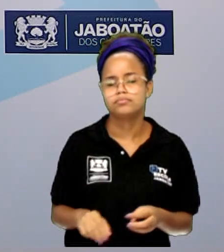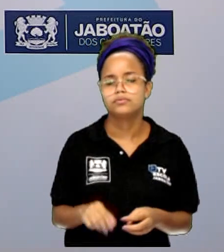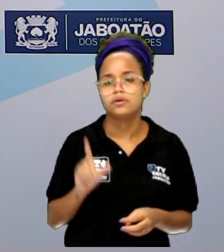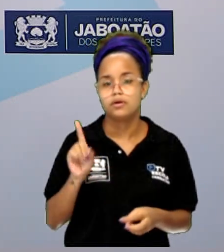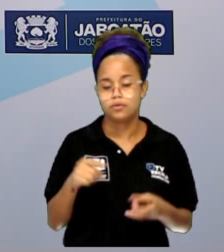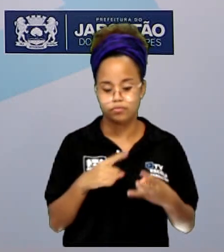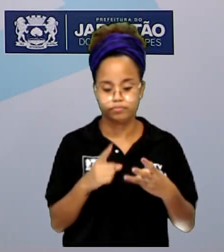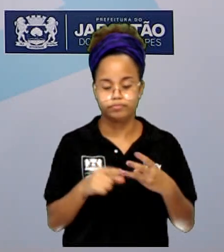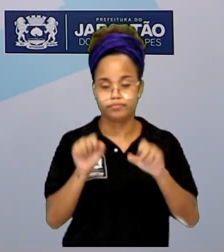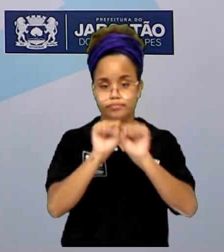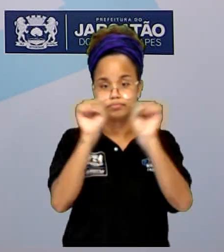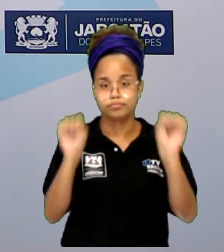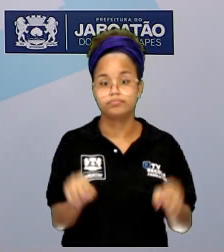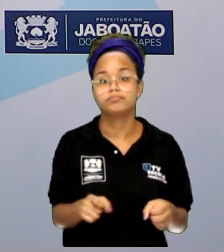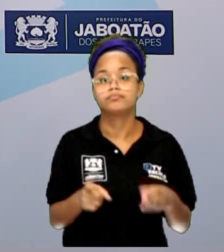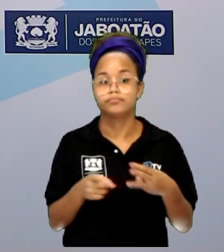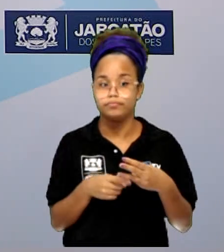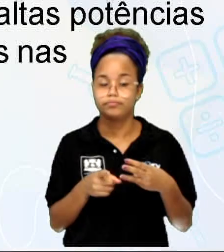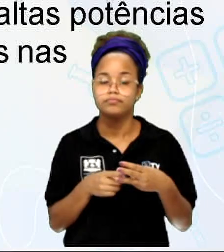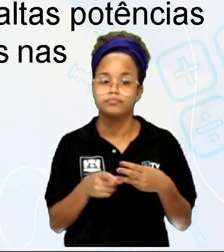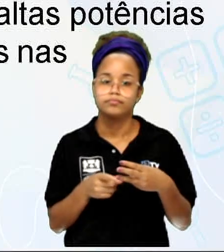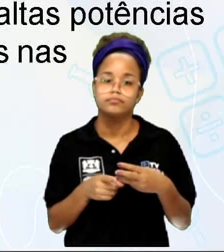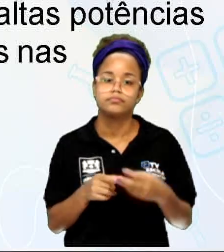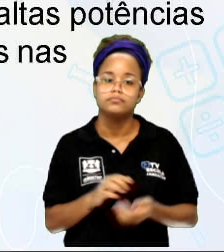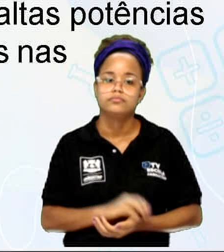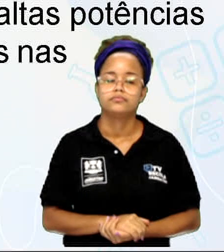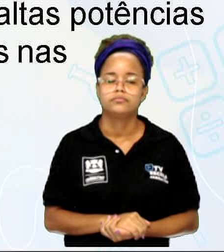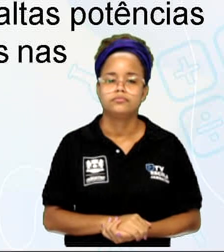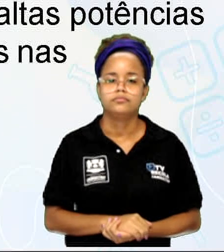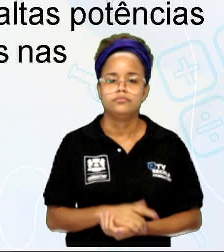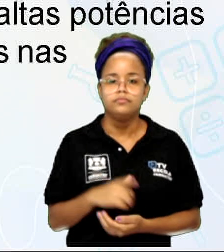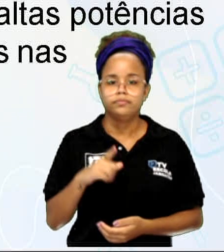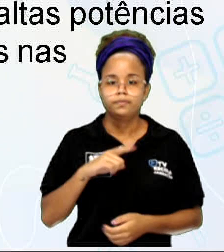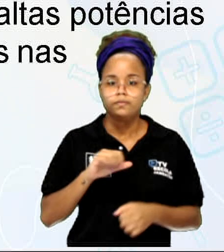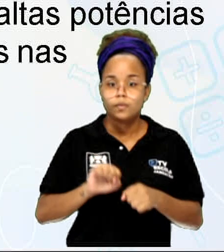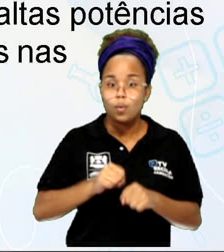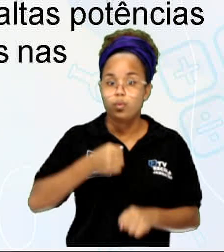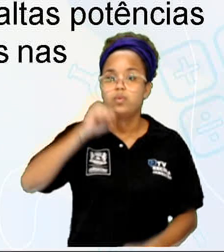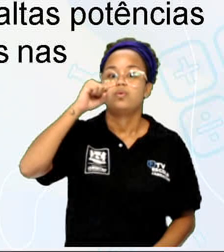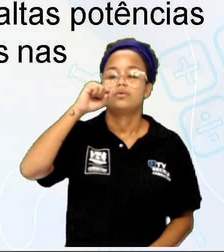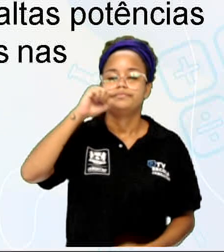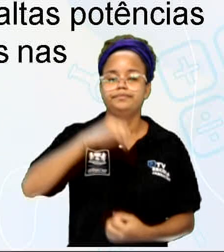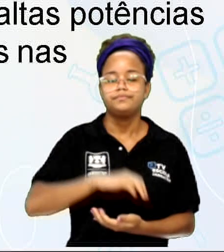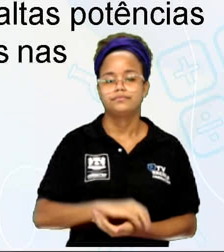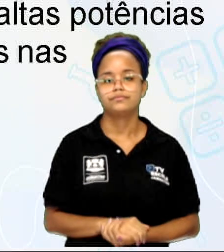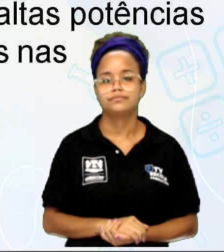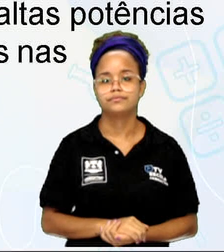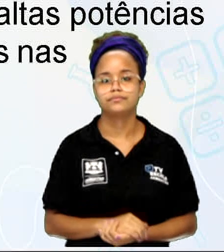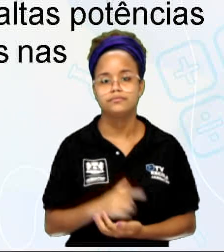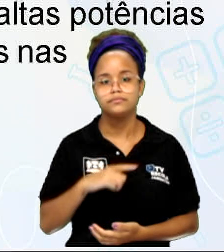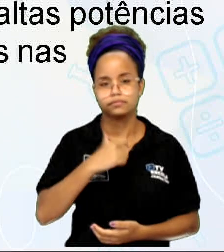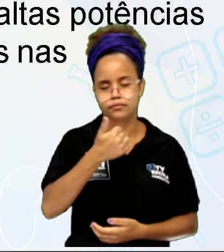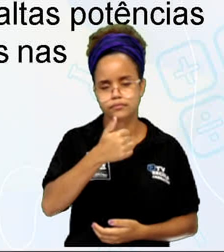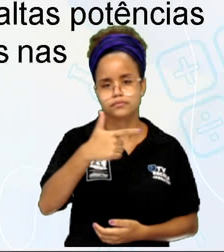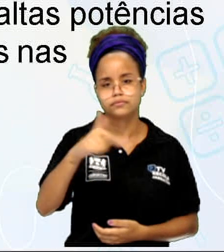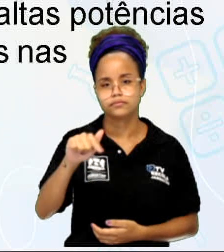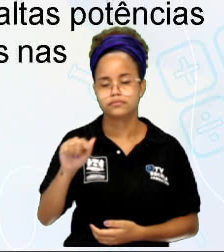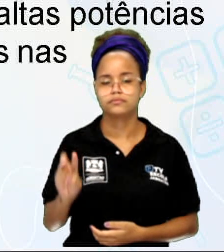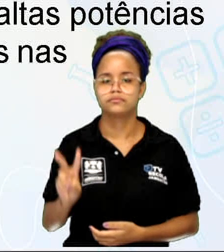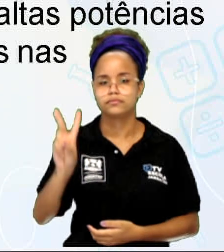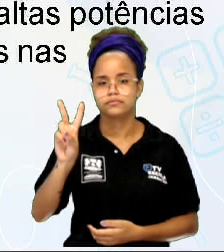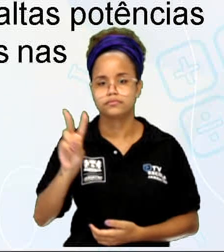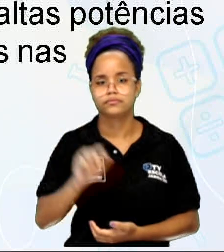trifásico, certo? Que ele lida aí com potências, com altas potências, né? Trabalha aí com 127 volts